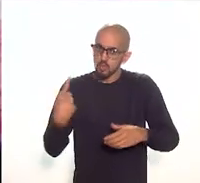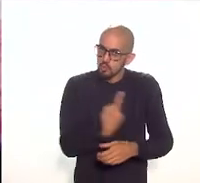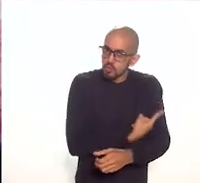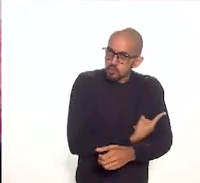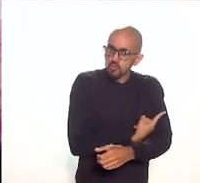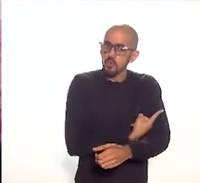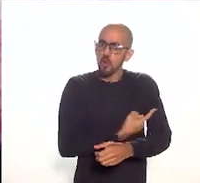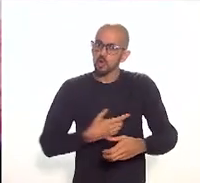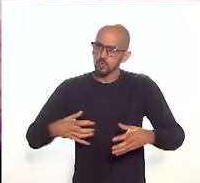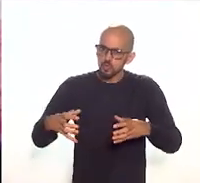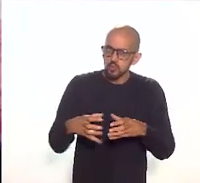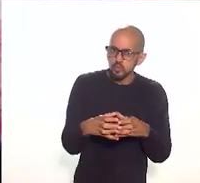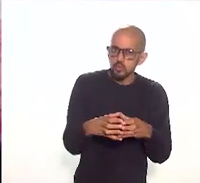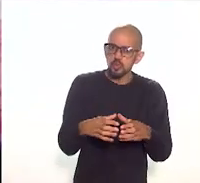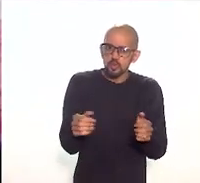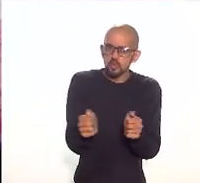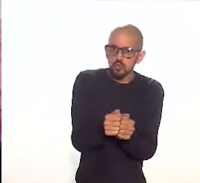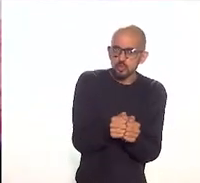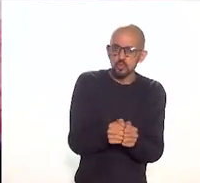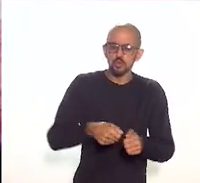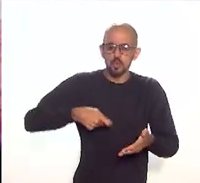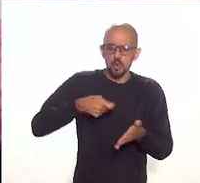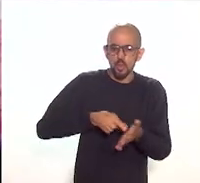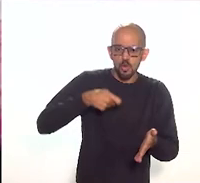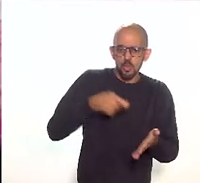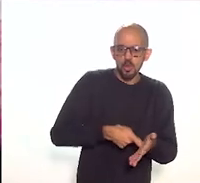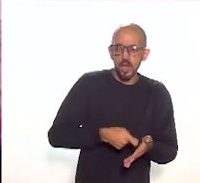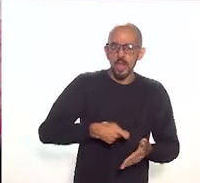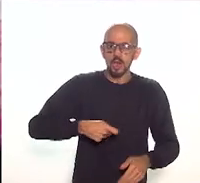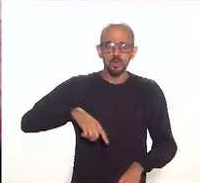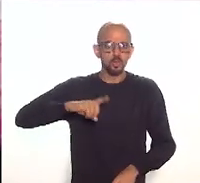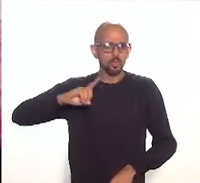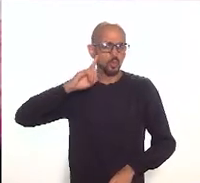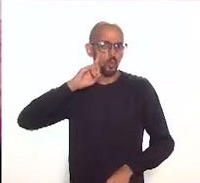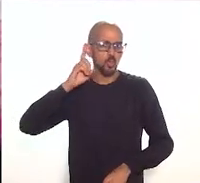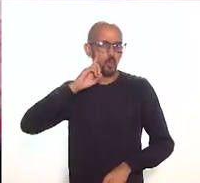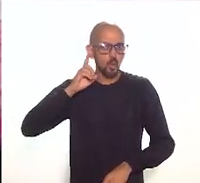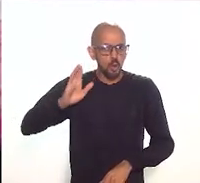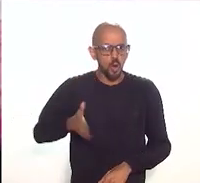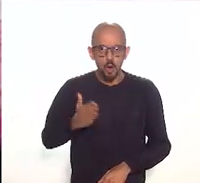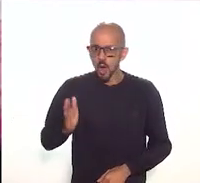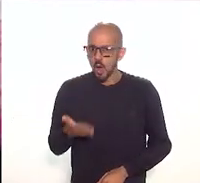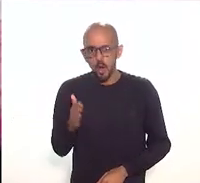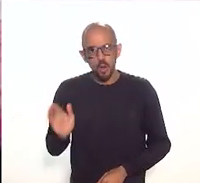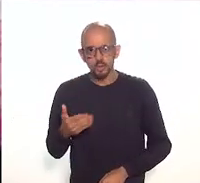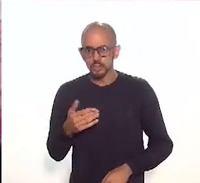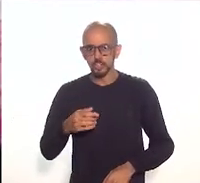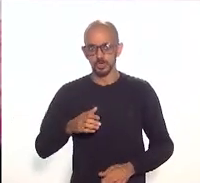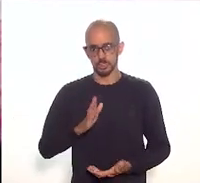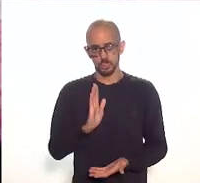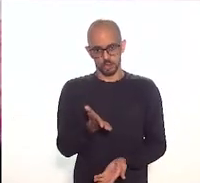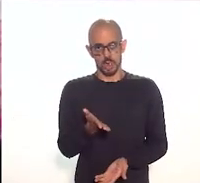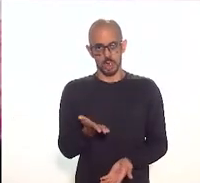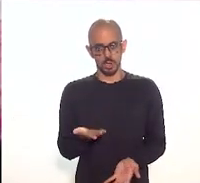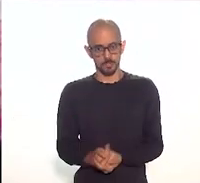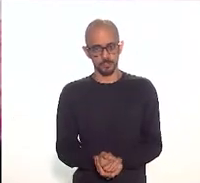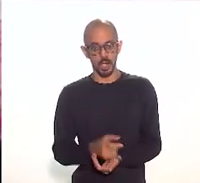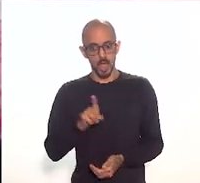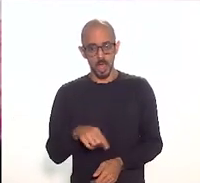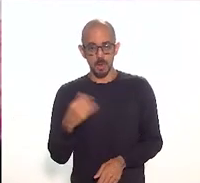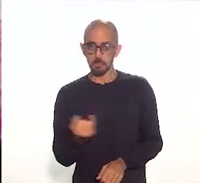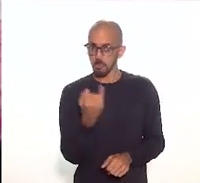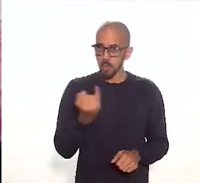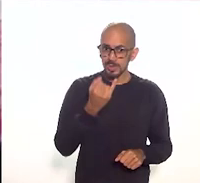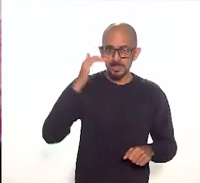de experiências museais e museológicas, pela vivência cotidiana da equipe do Museu da República? É importante